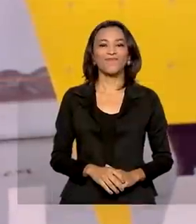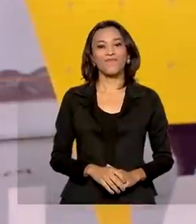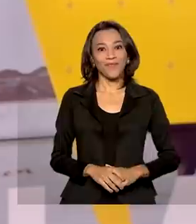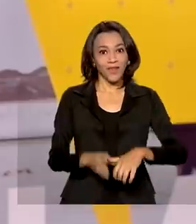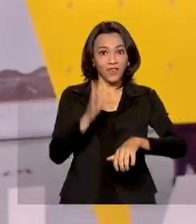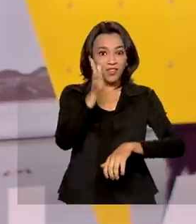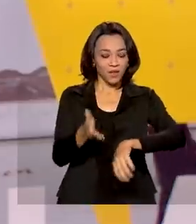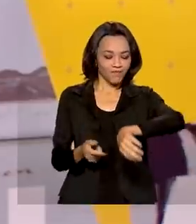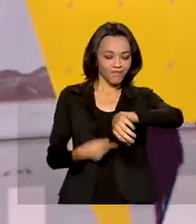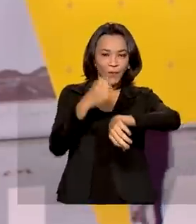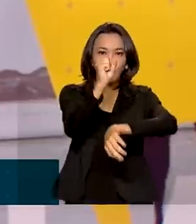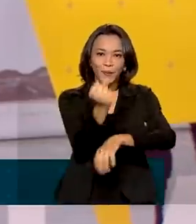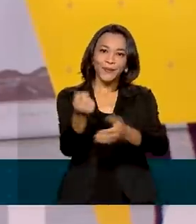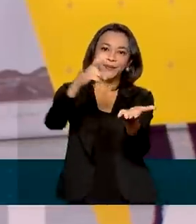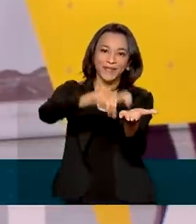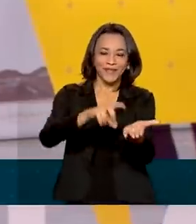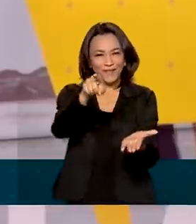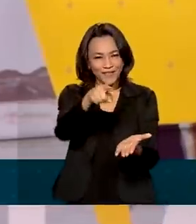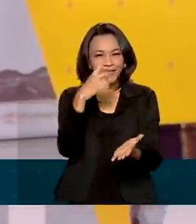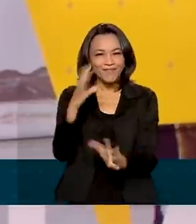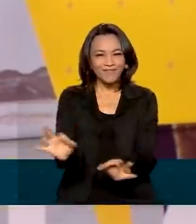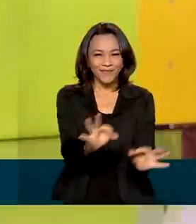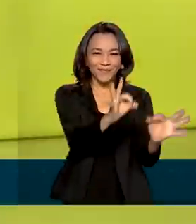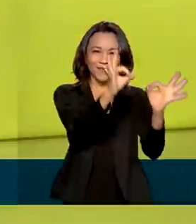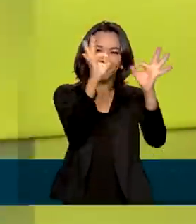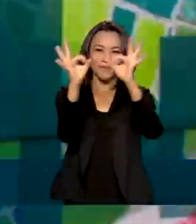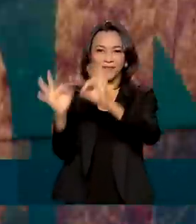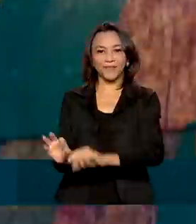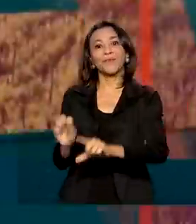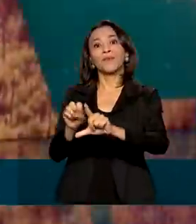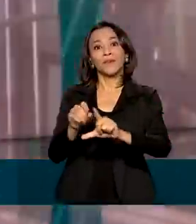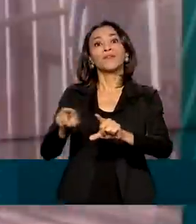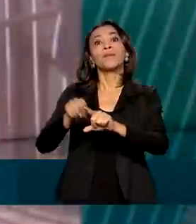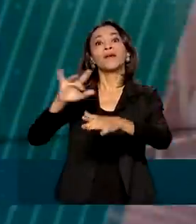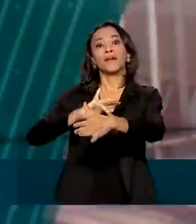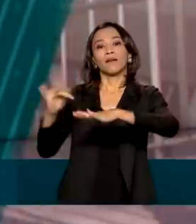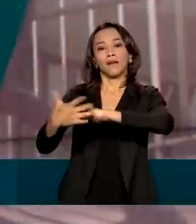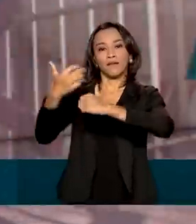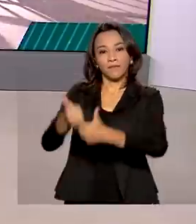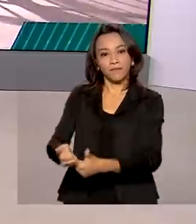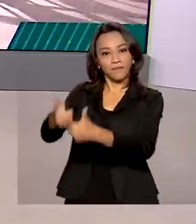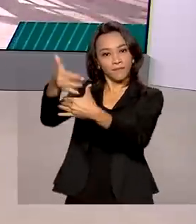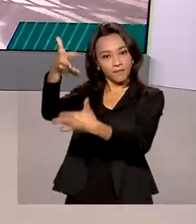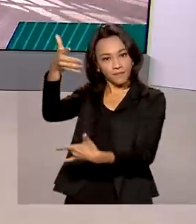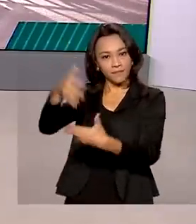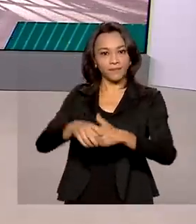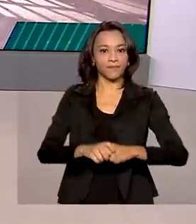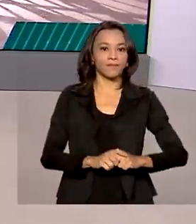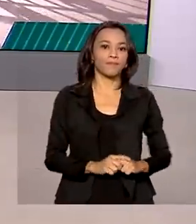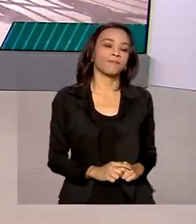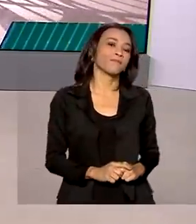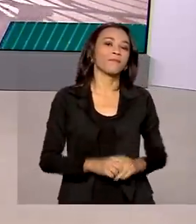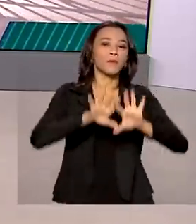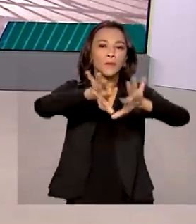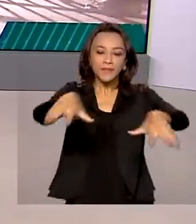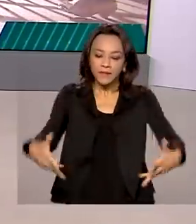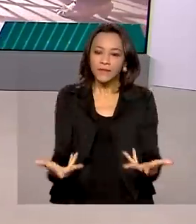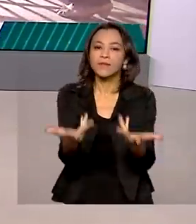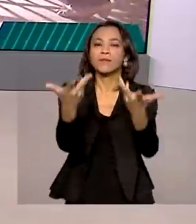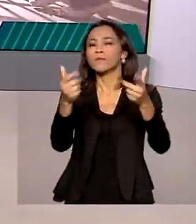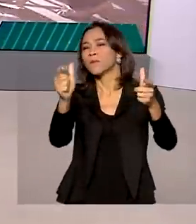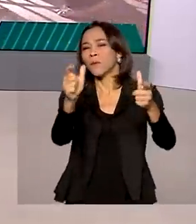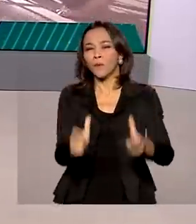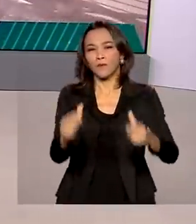Agora, 8 horas, você nos acompanha ao vivo também pelas redes sociais. Uma cerimônia no Palácio da